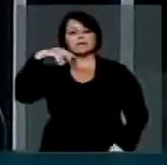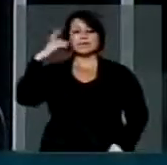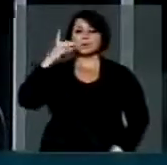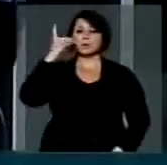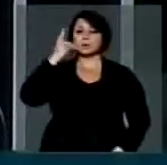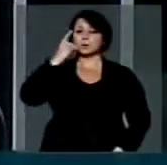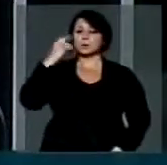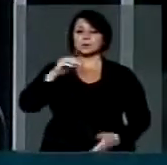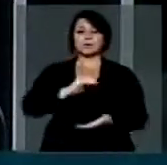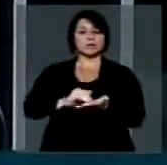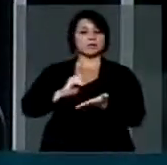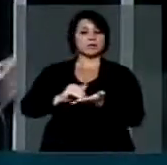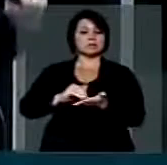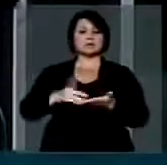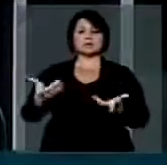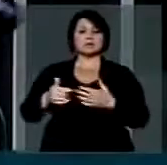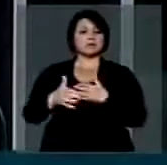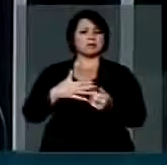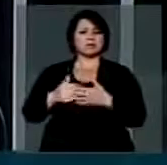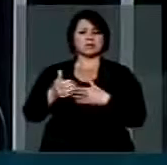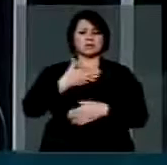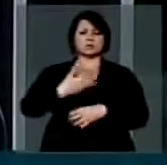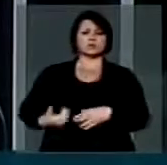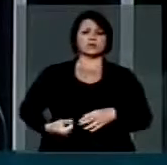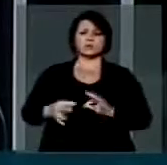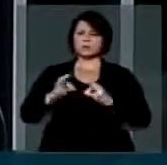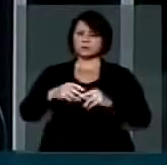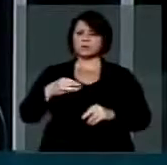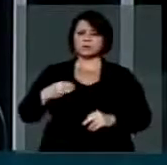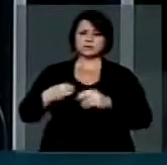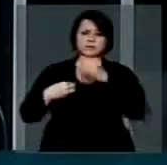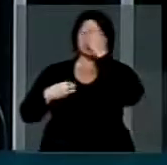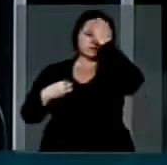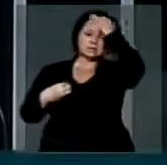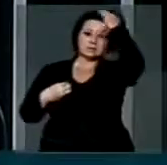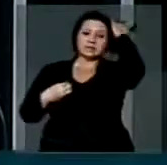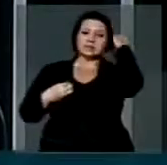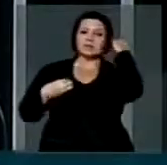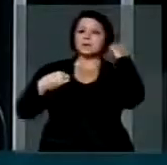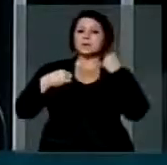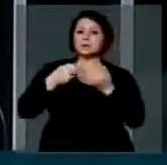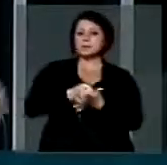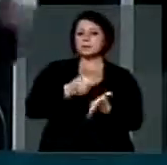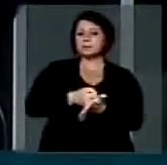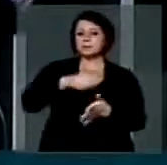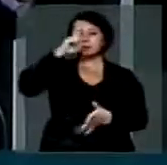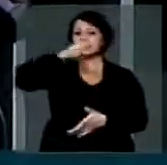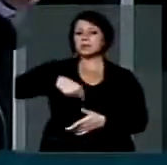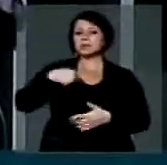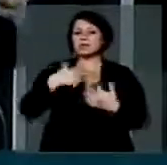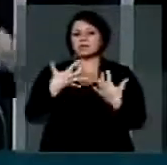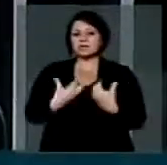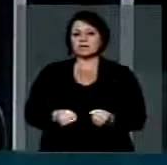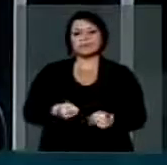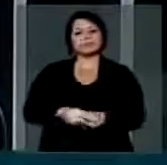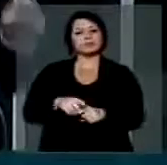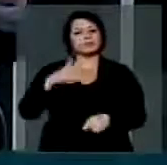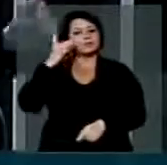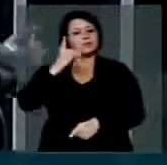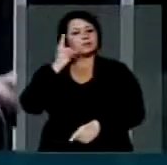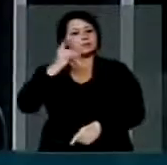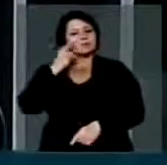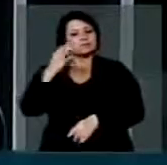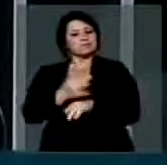deputado, ou de secretário de Estado. Toda a nossa vida pública. E não é um decreto querer impor de cima para baixo, que nós, do Parlamento